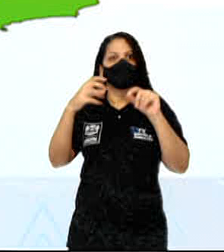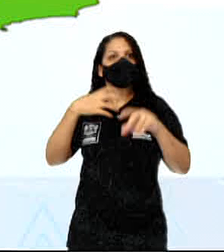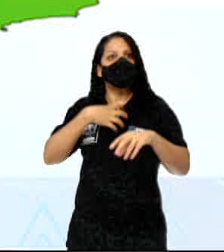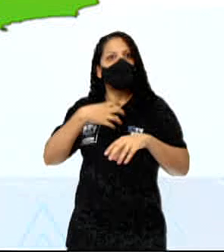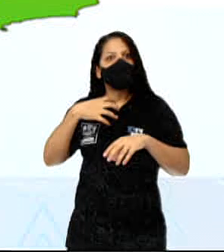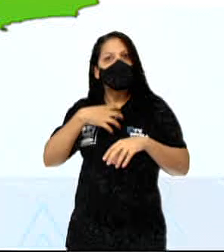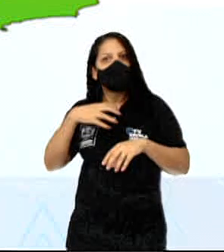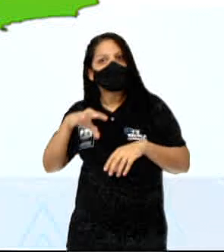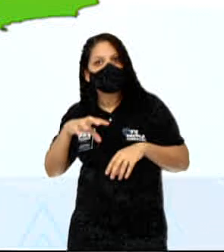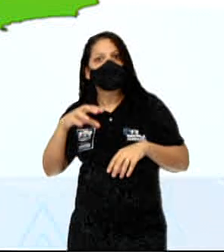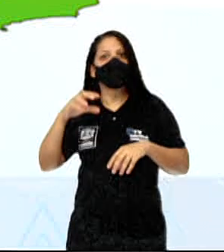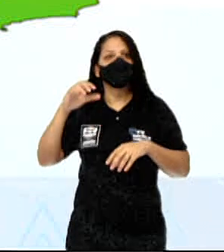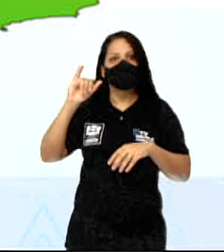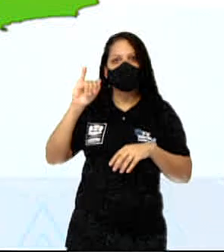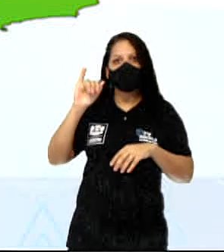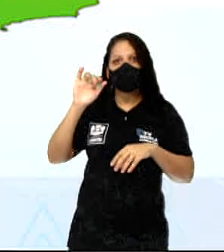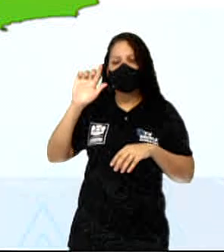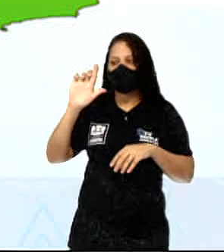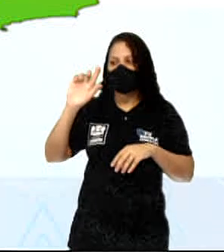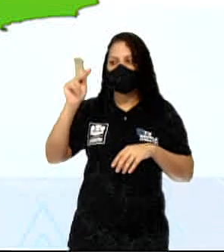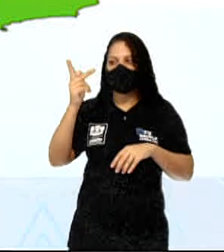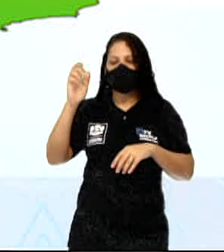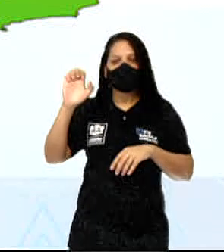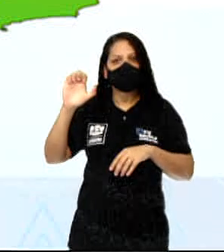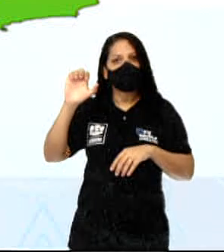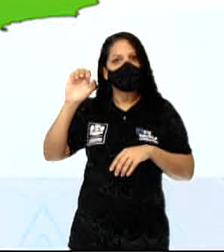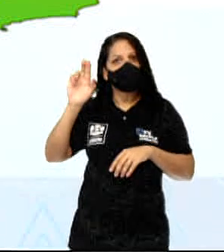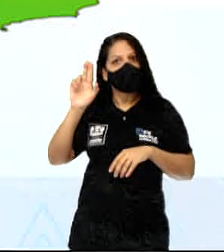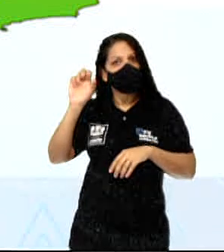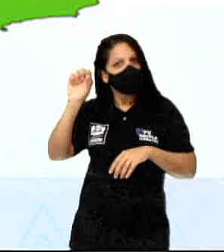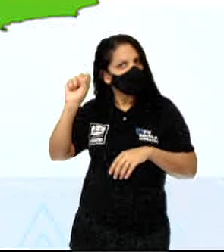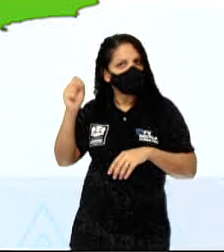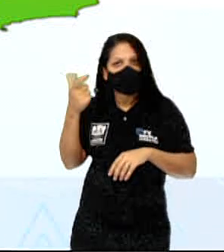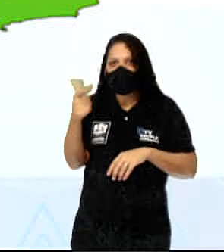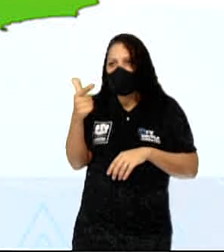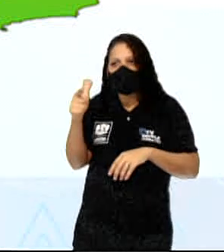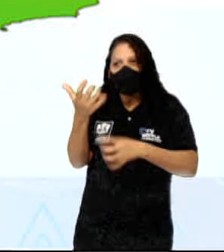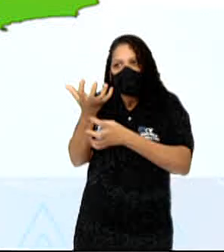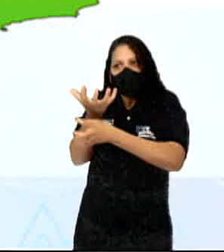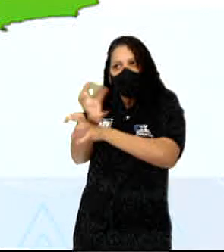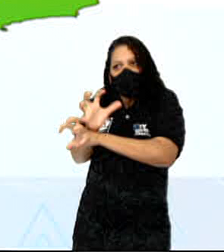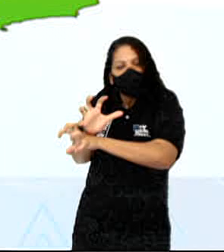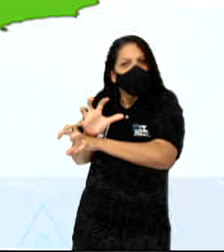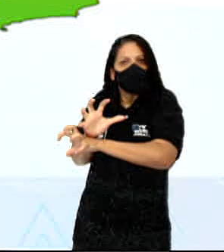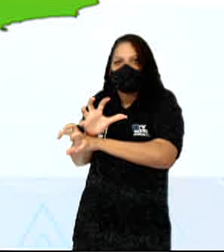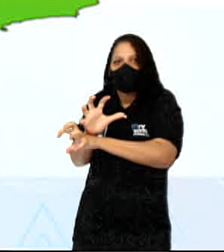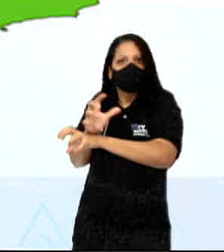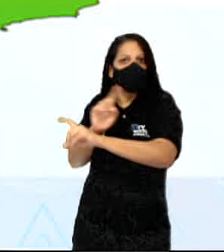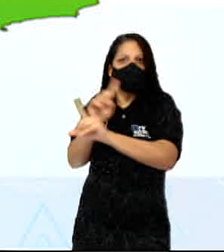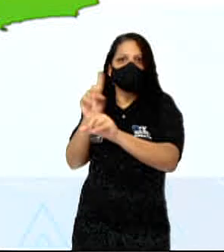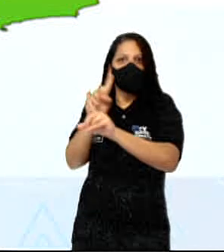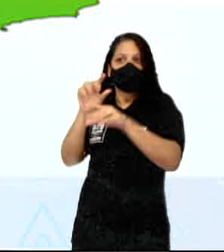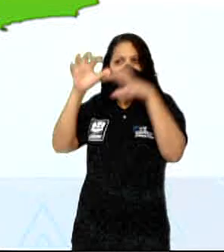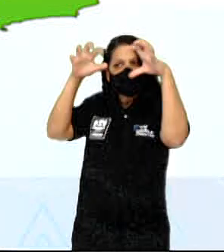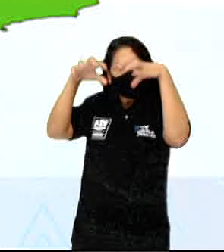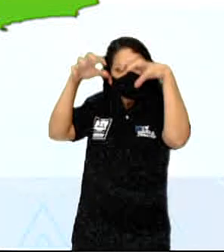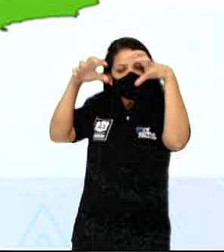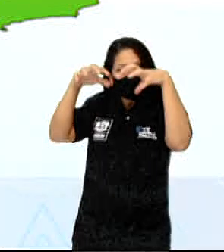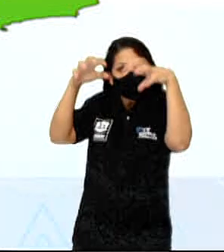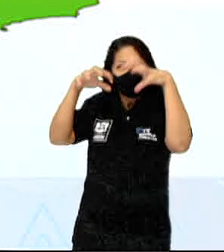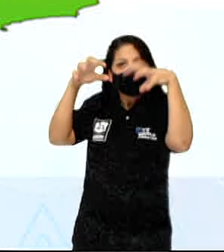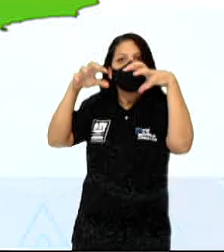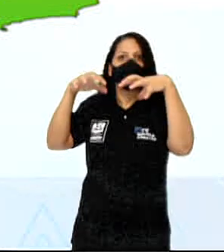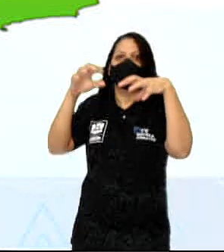percebe também que não existem estações secas. Embora a quantidade de chuva seja um pouquinho menor do que na